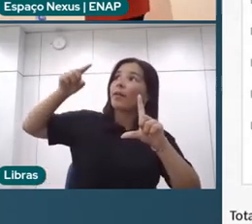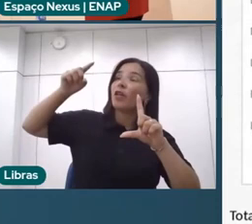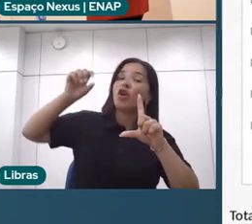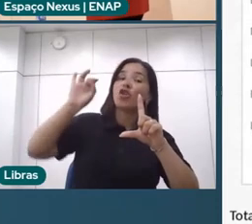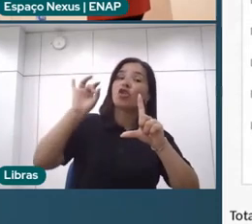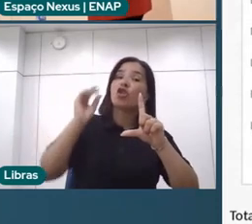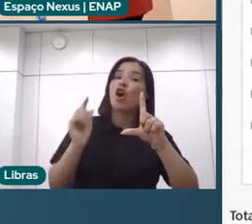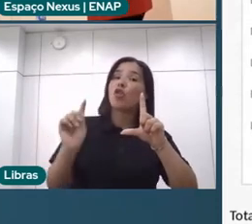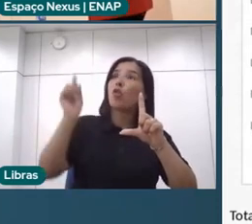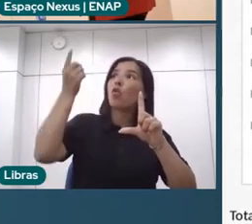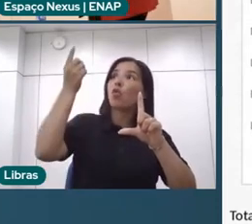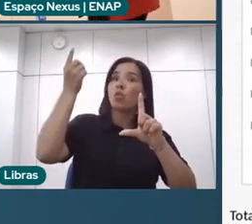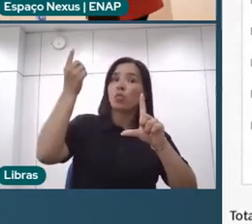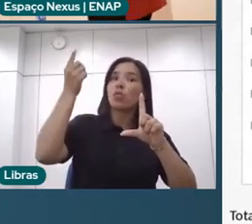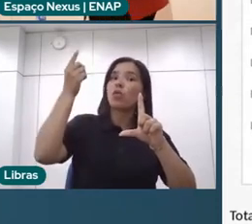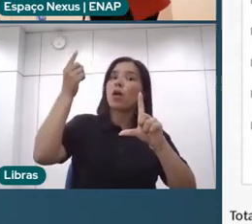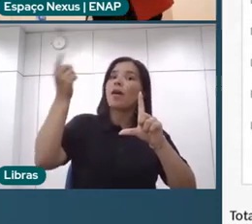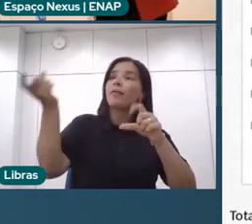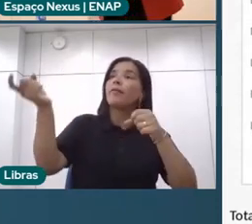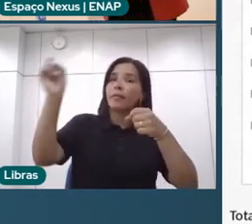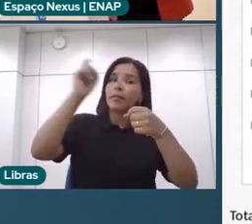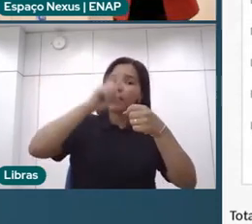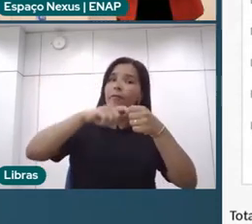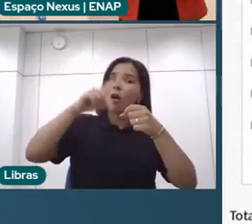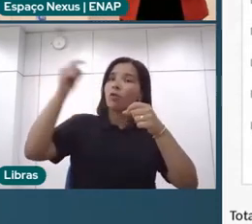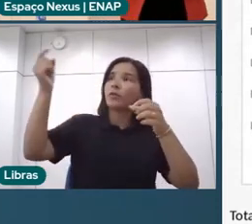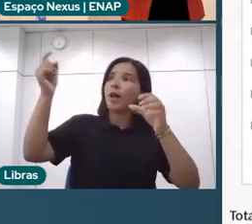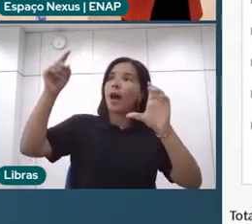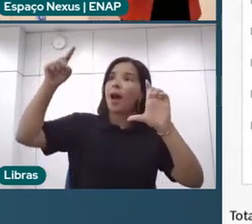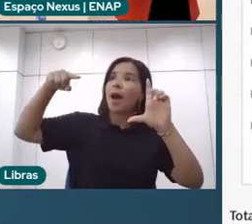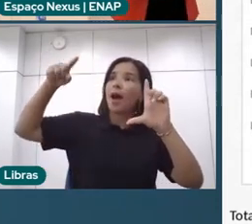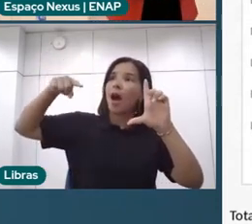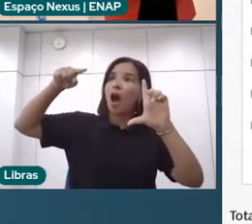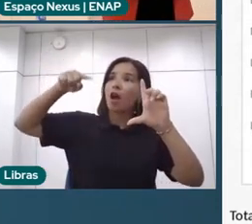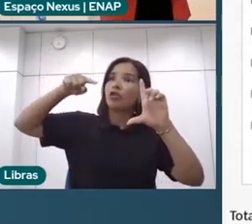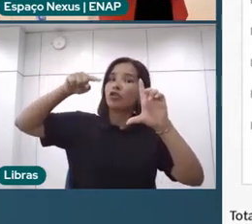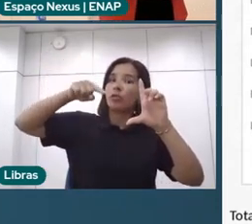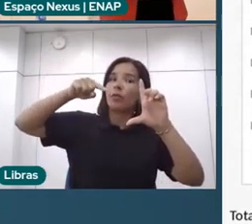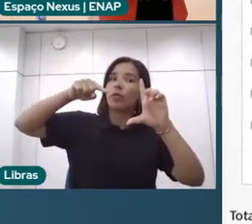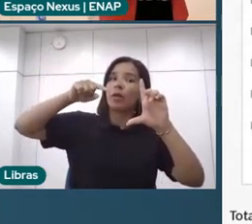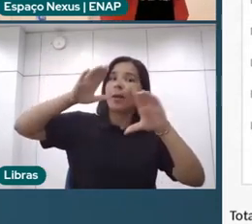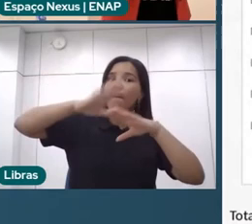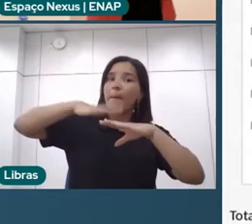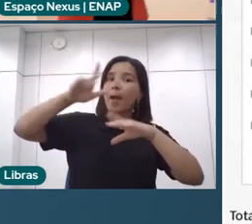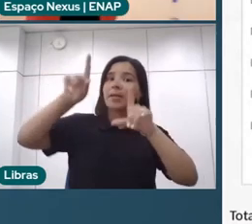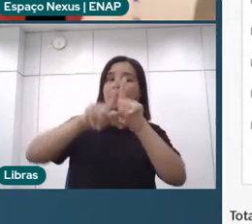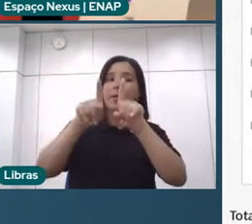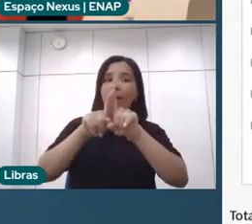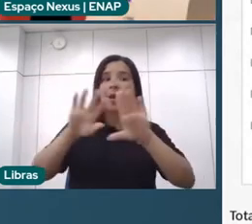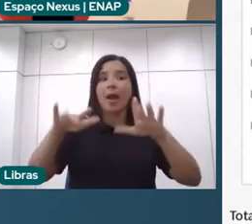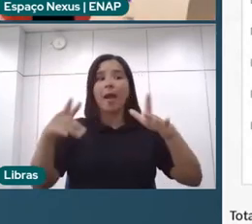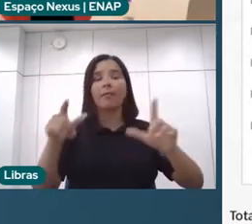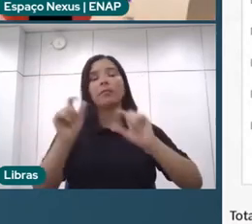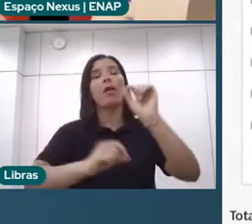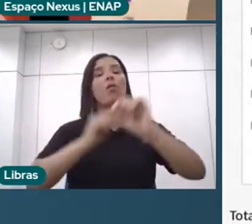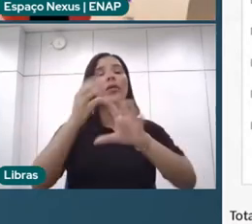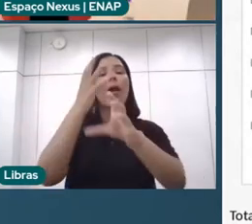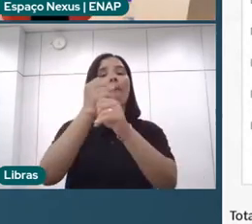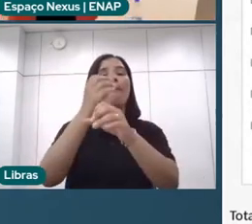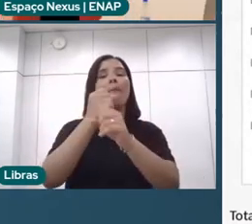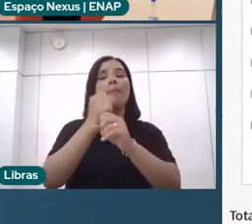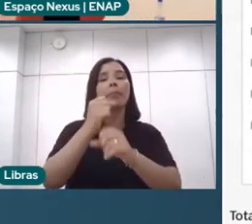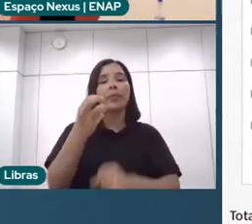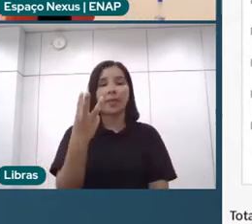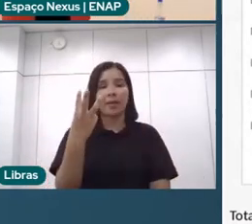é que volta a cair um pouquinho, e é o que tem um quantitativo muito maior, como vocês olharem na... Na verdade, o quantitativo maior é o